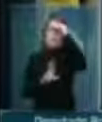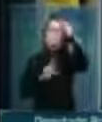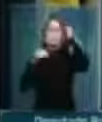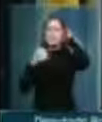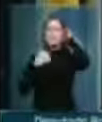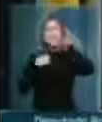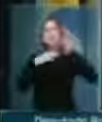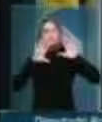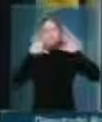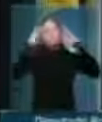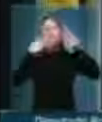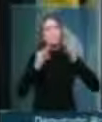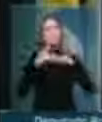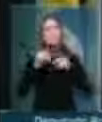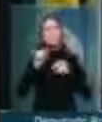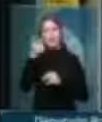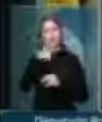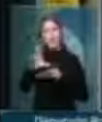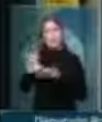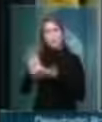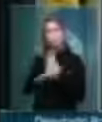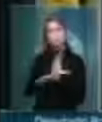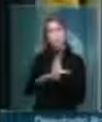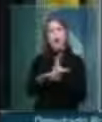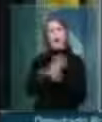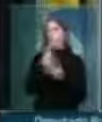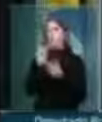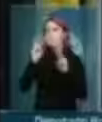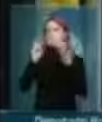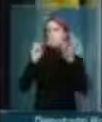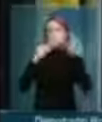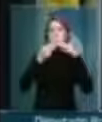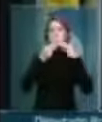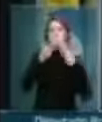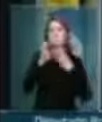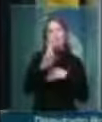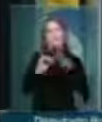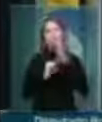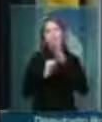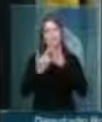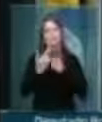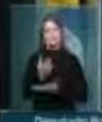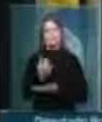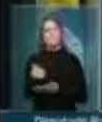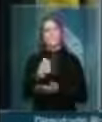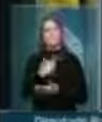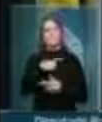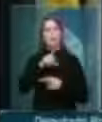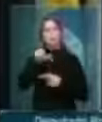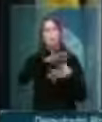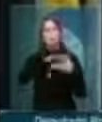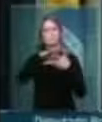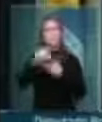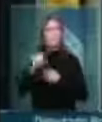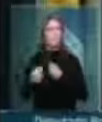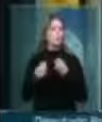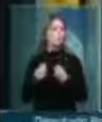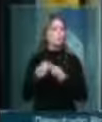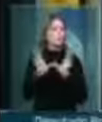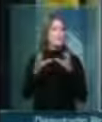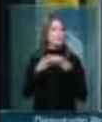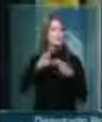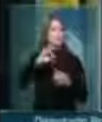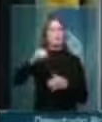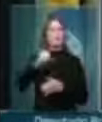e que do dia para a noite recebem aportes milionários de instituições financeiras internacionais, como o grupo